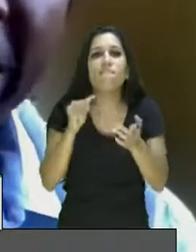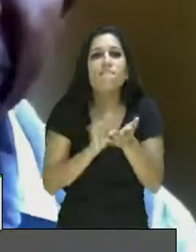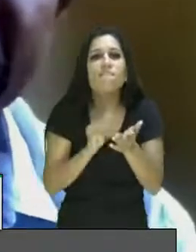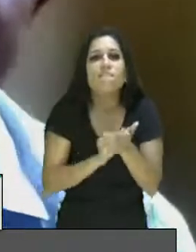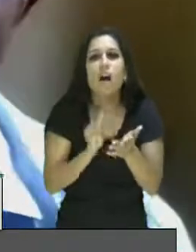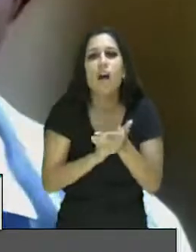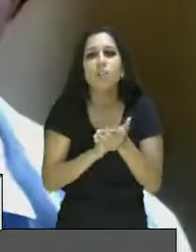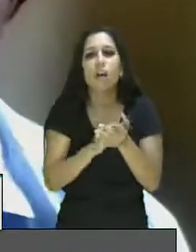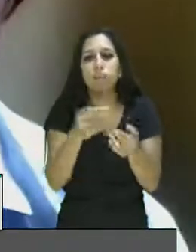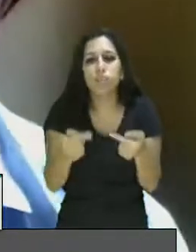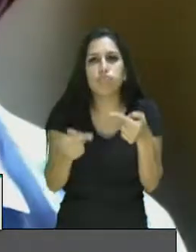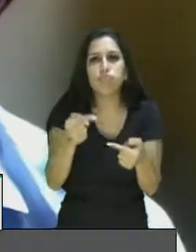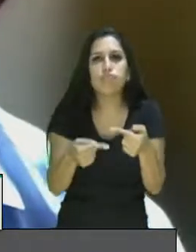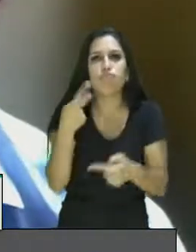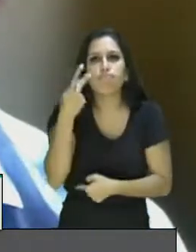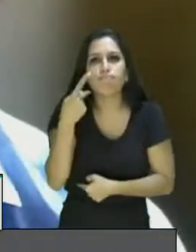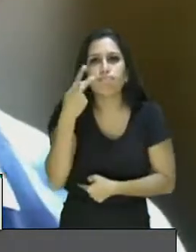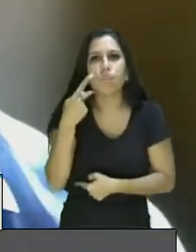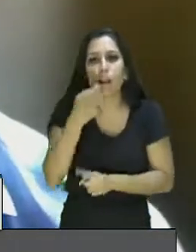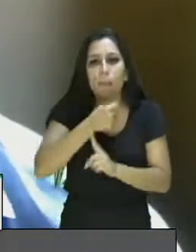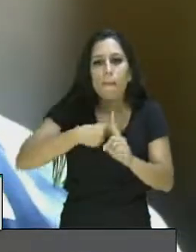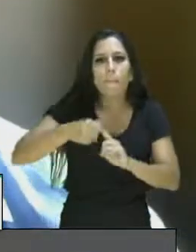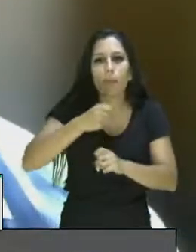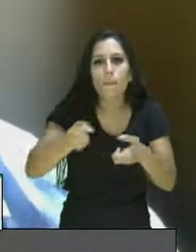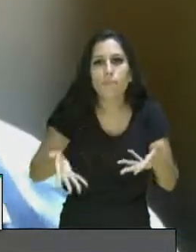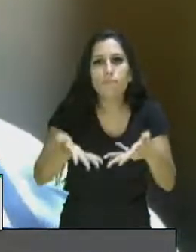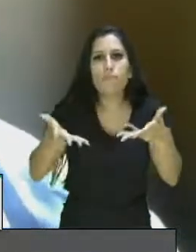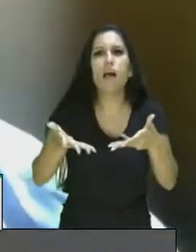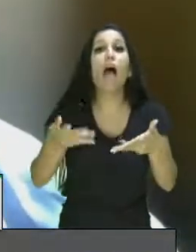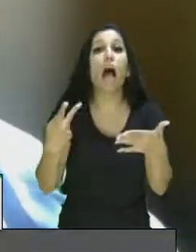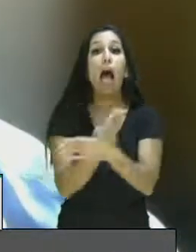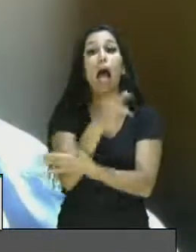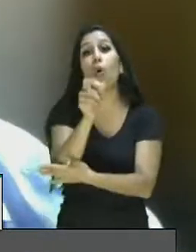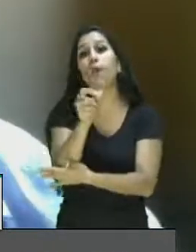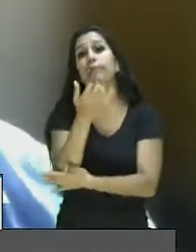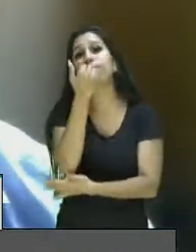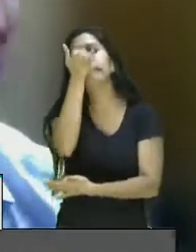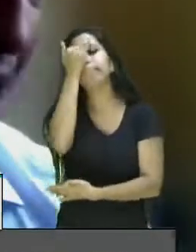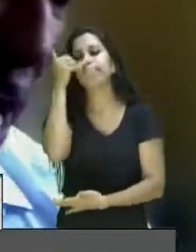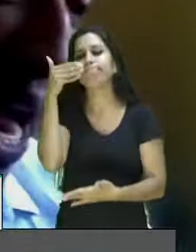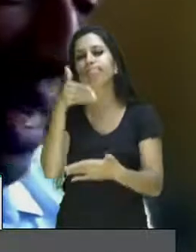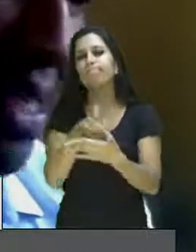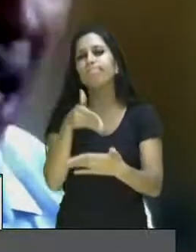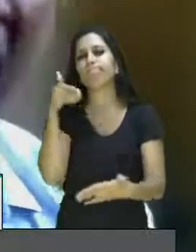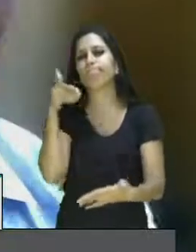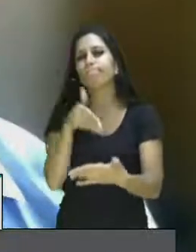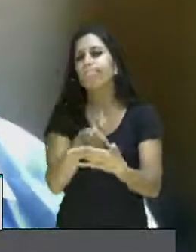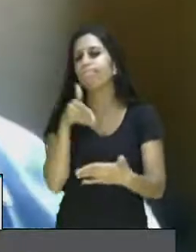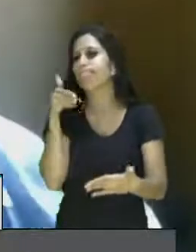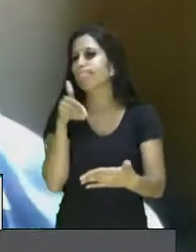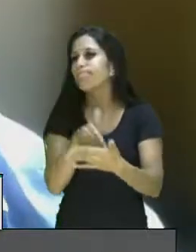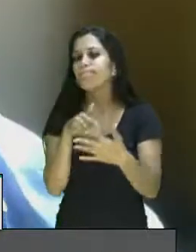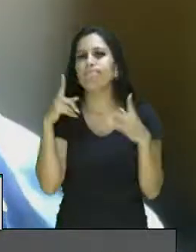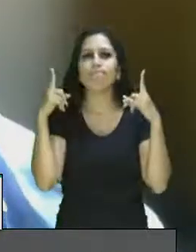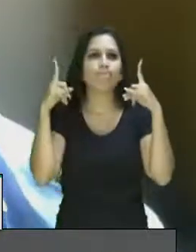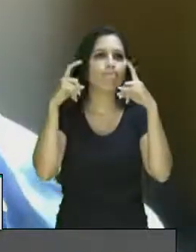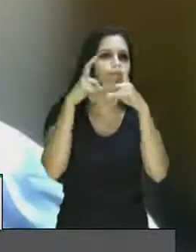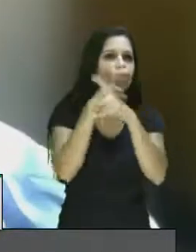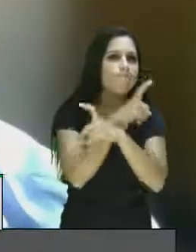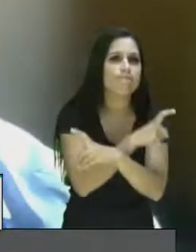políticas, elas nos ocasionam o quê? Barreiras, barreiras atitudinais, barreiras